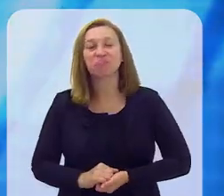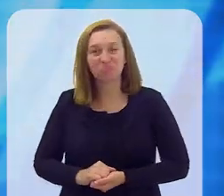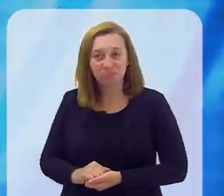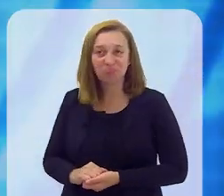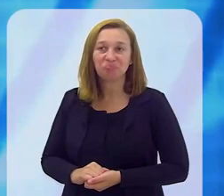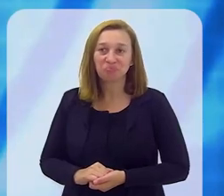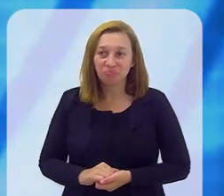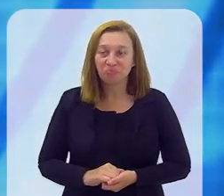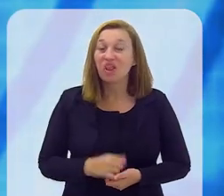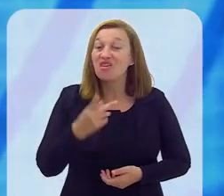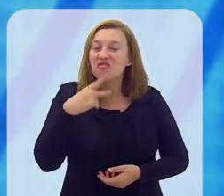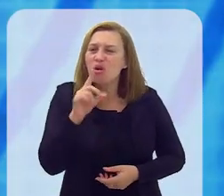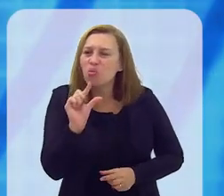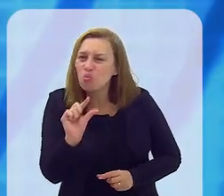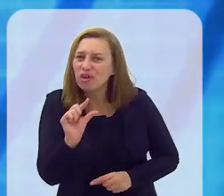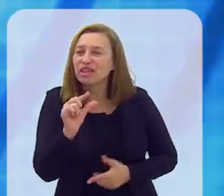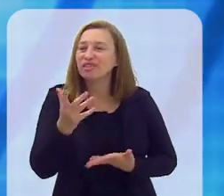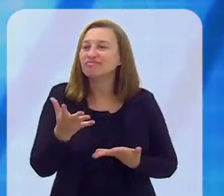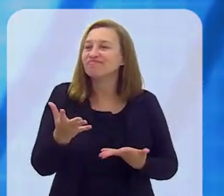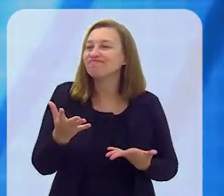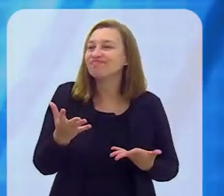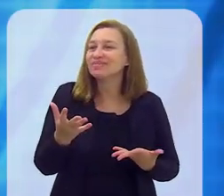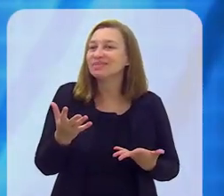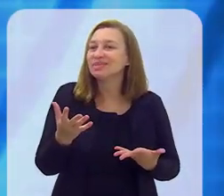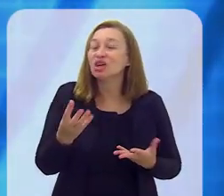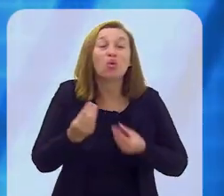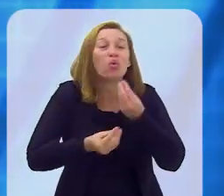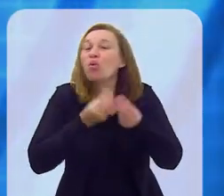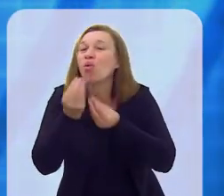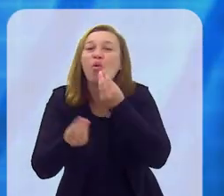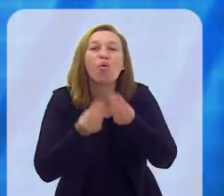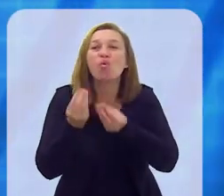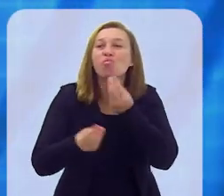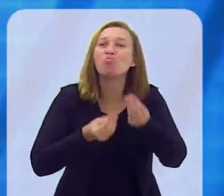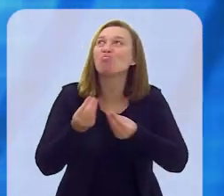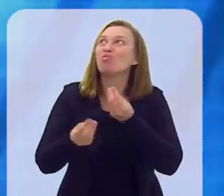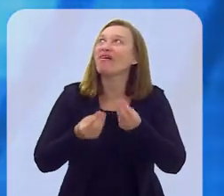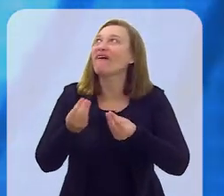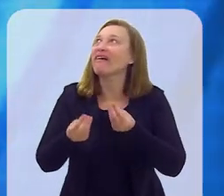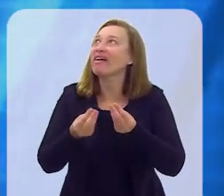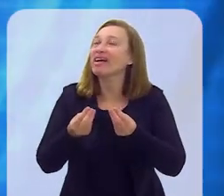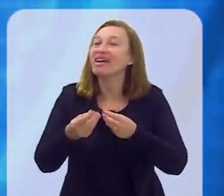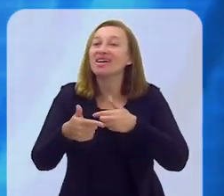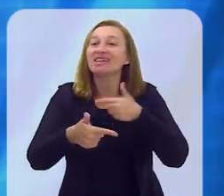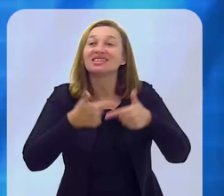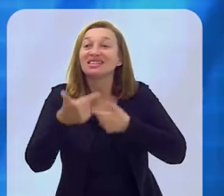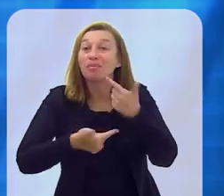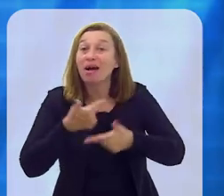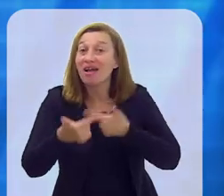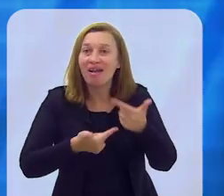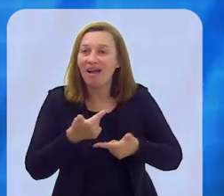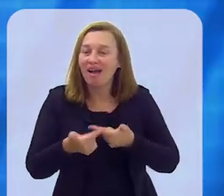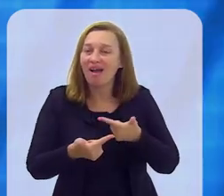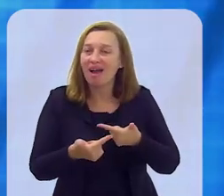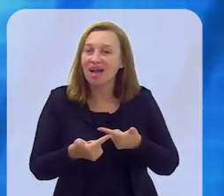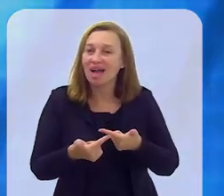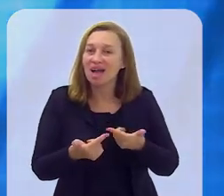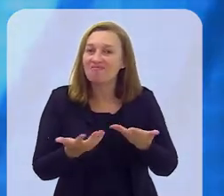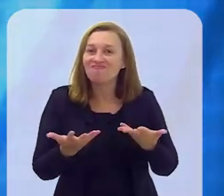E fala um pouco de como você trabalhar para não deixar